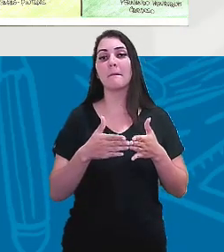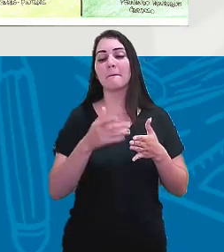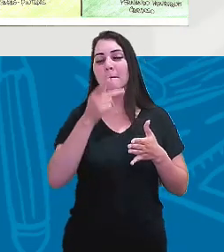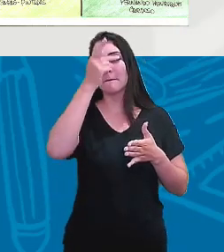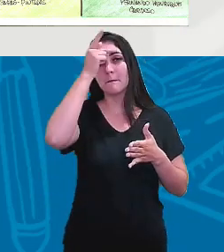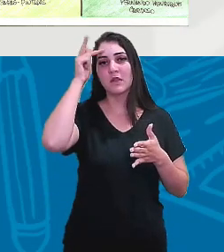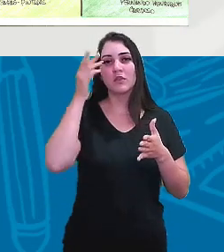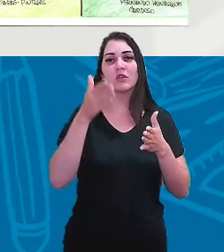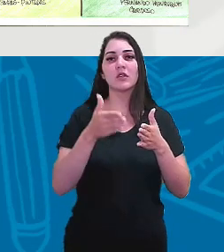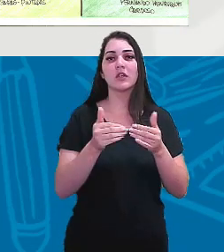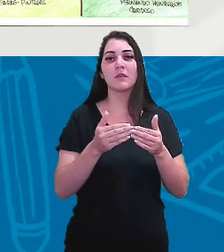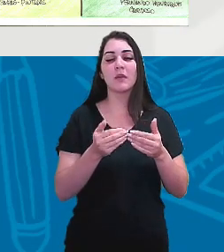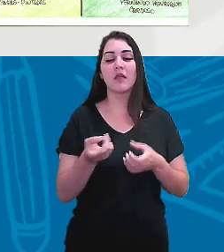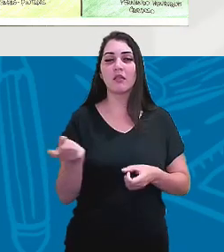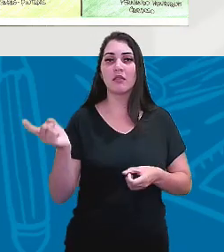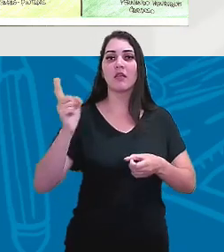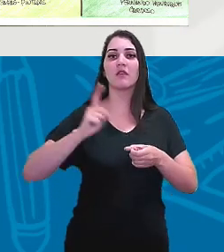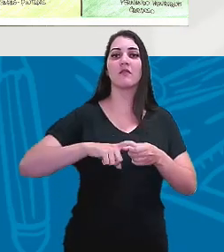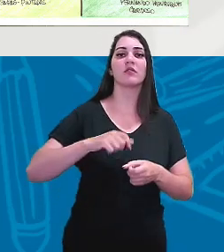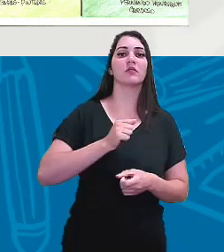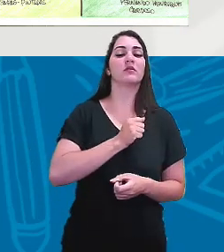o retorno da ditadura militar.